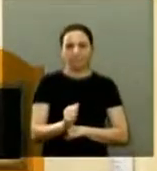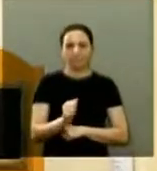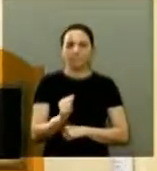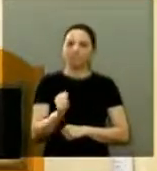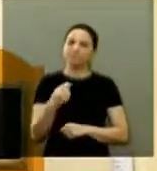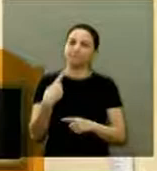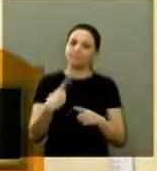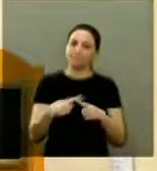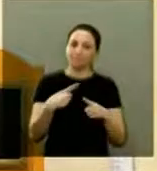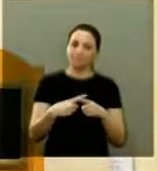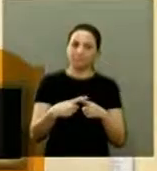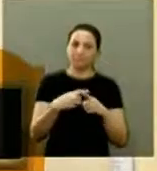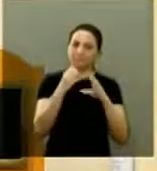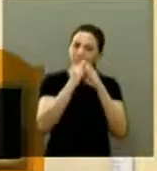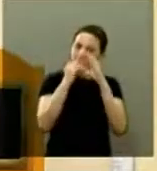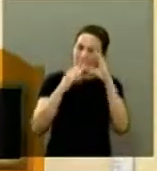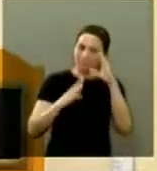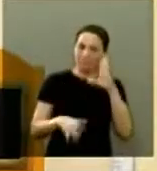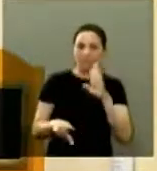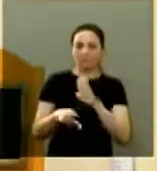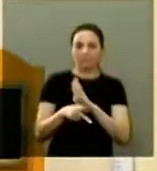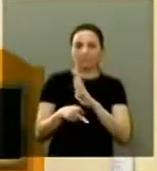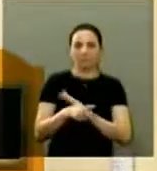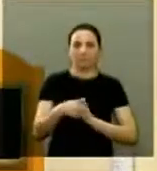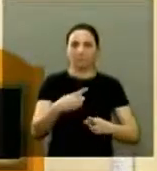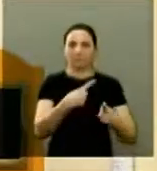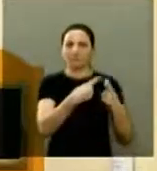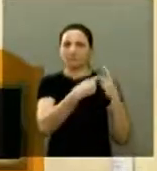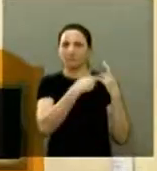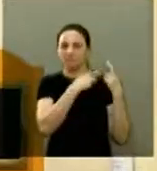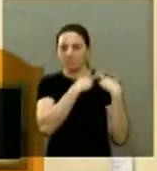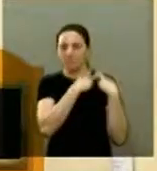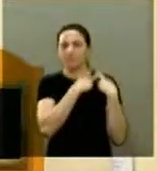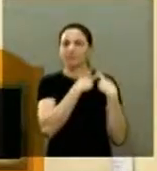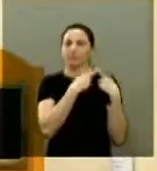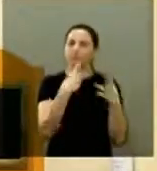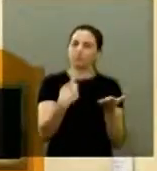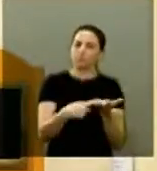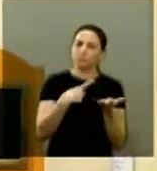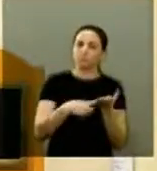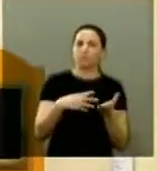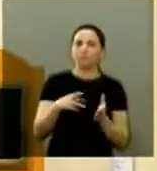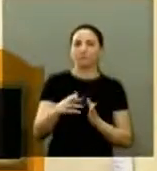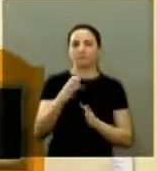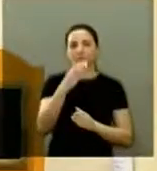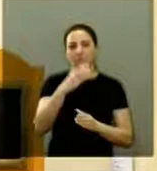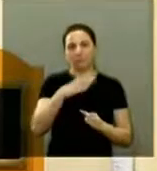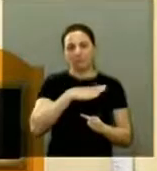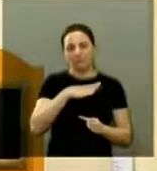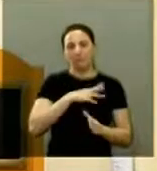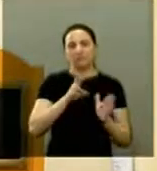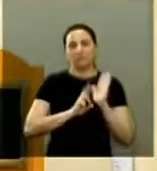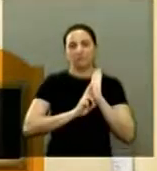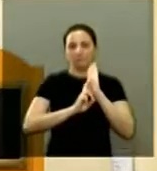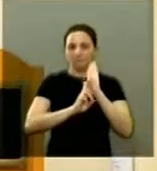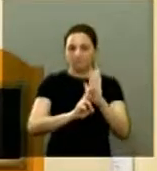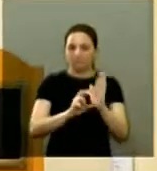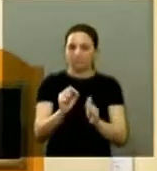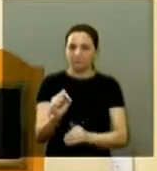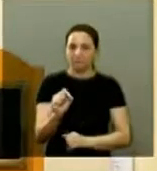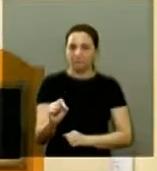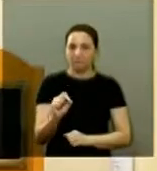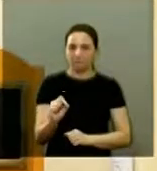por essas suas características e pelo seu compromisso com as cidades que ele representa. Eu quero dizer para vocês que eu agarrei essa